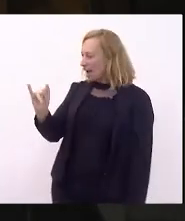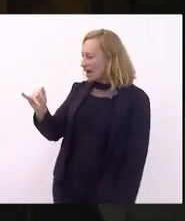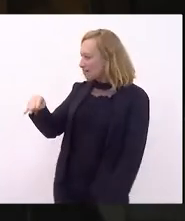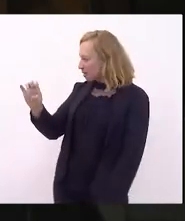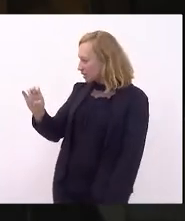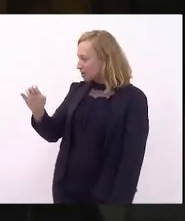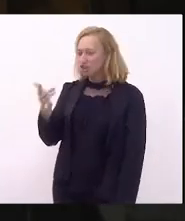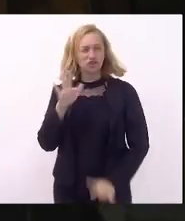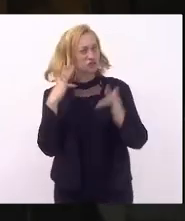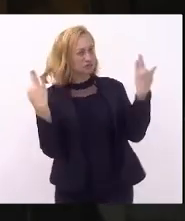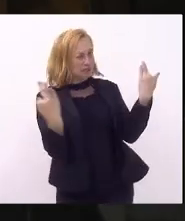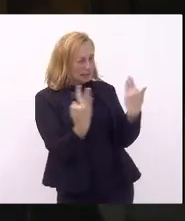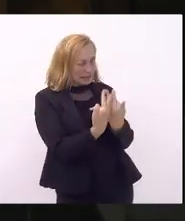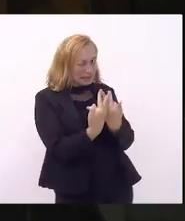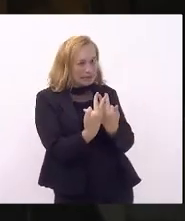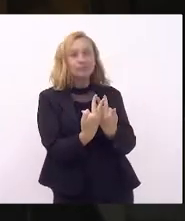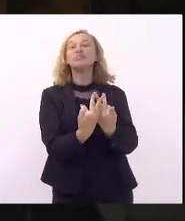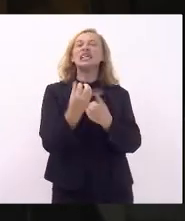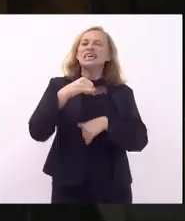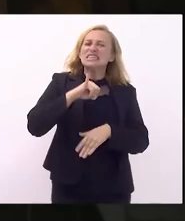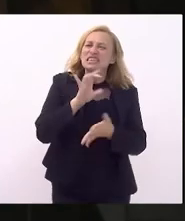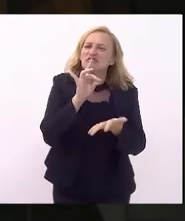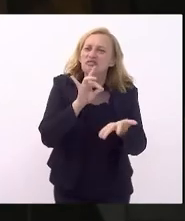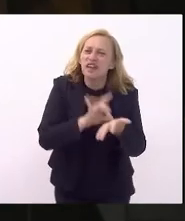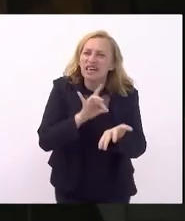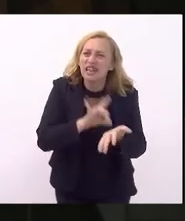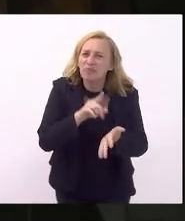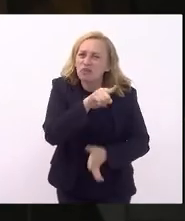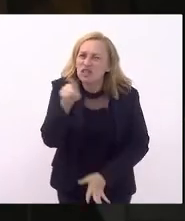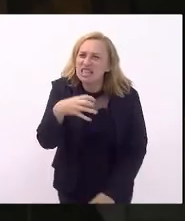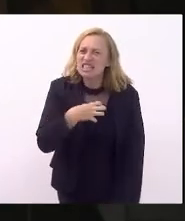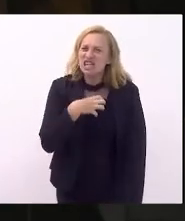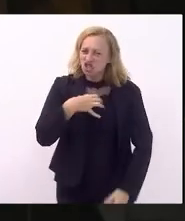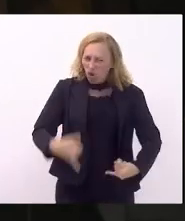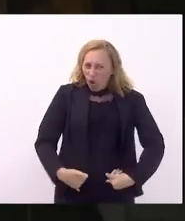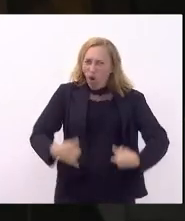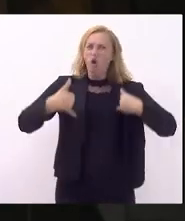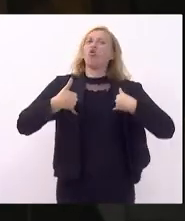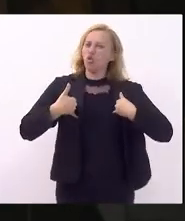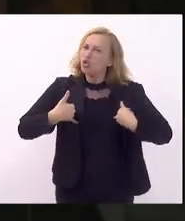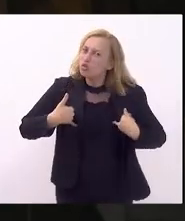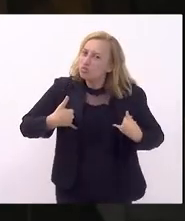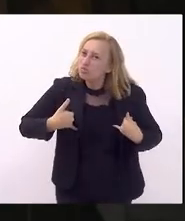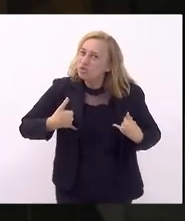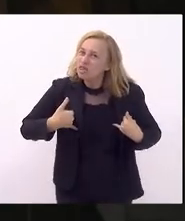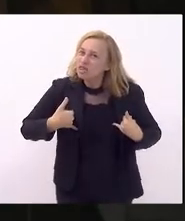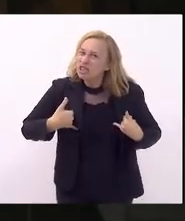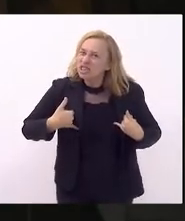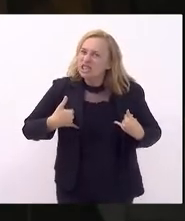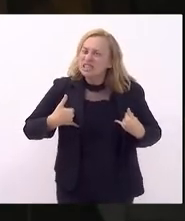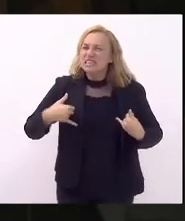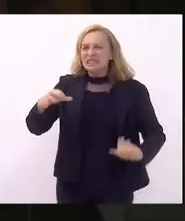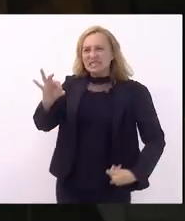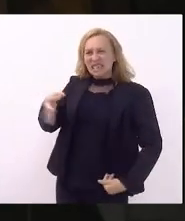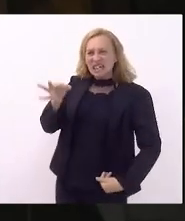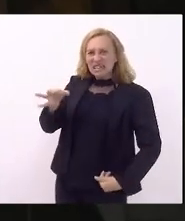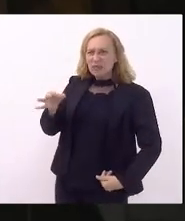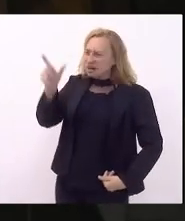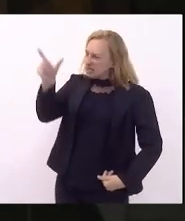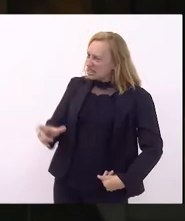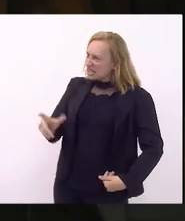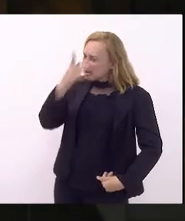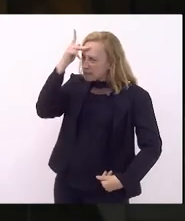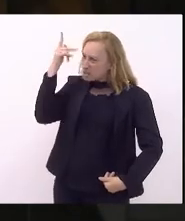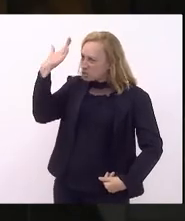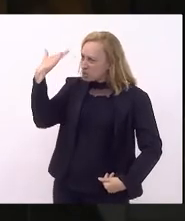mães de famílias se realmente vocês sentem orgulho de teoricamente ser essa pessoa que